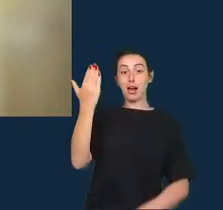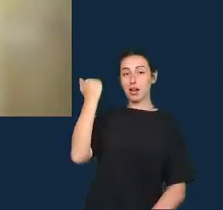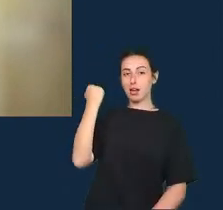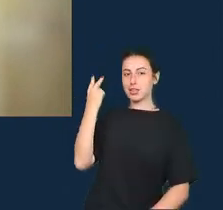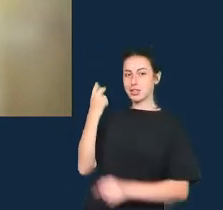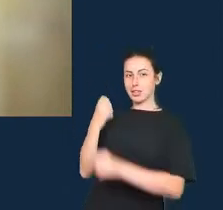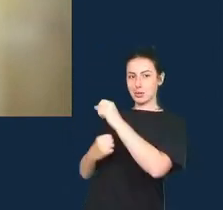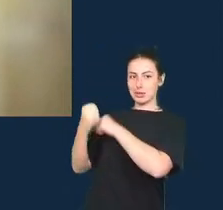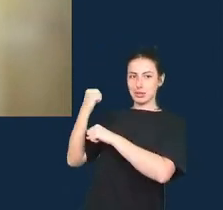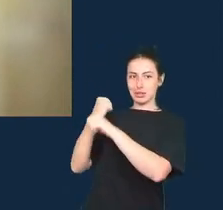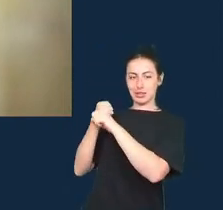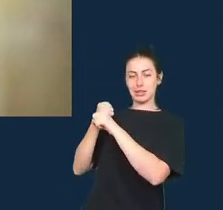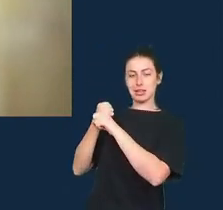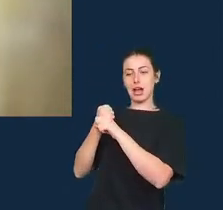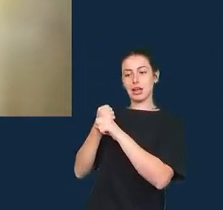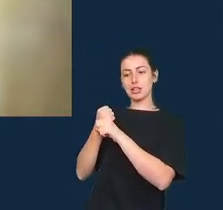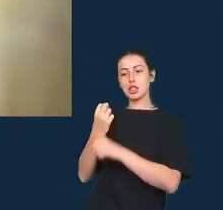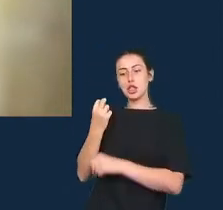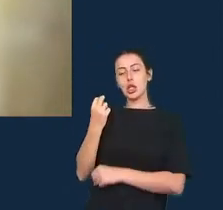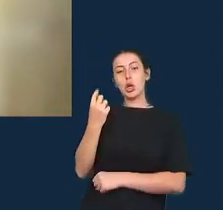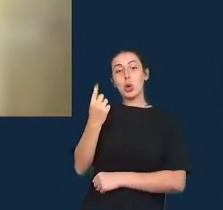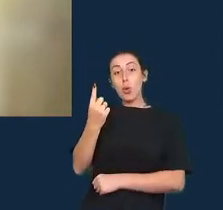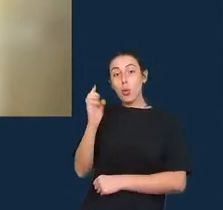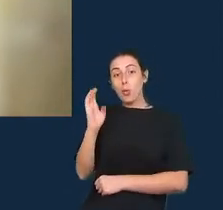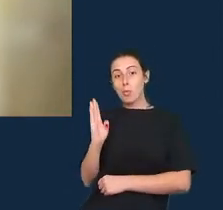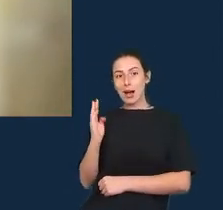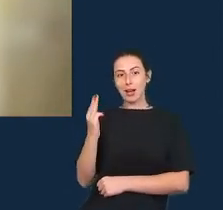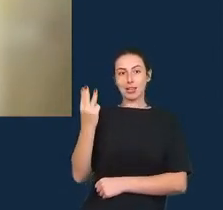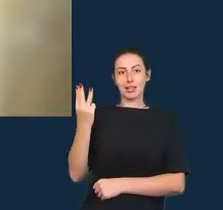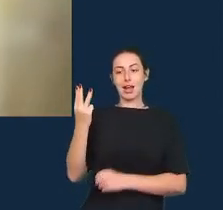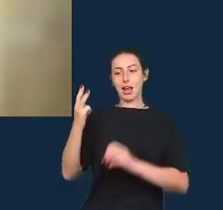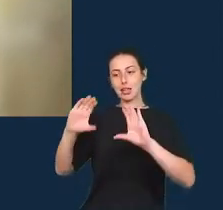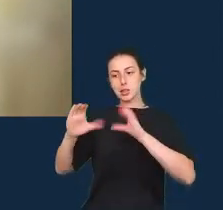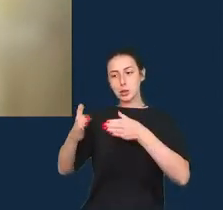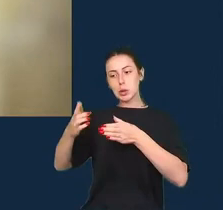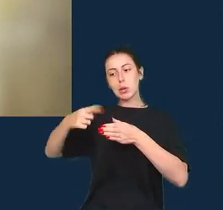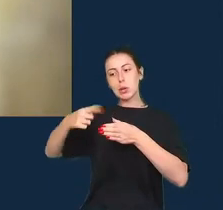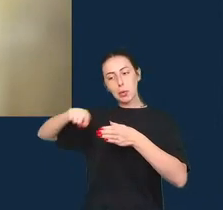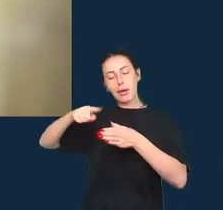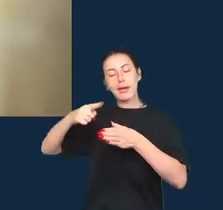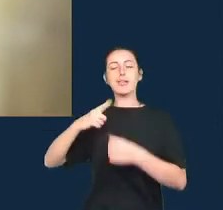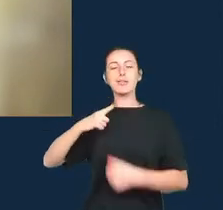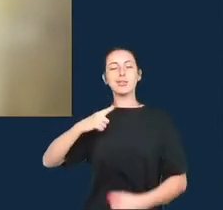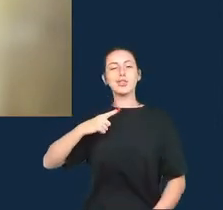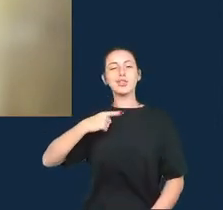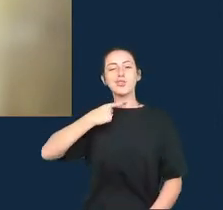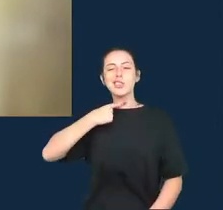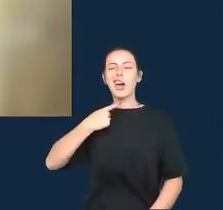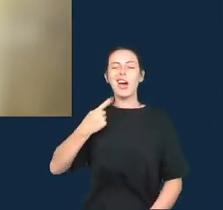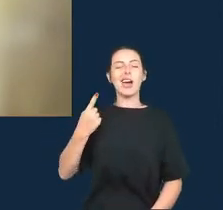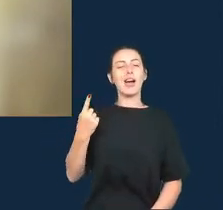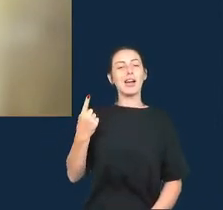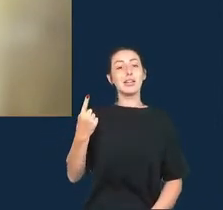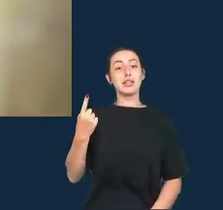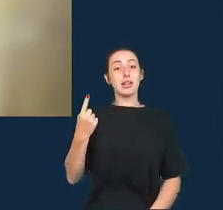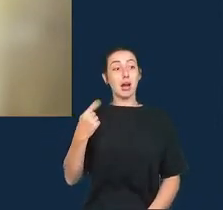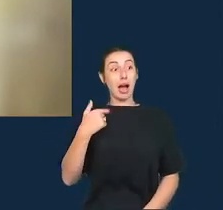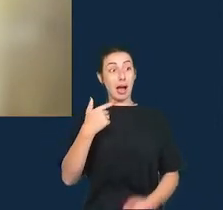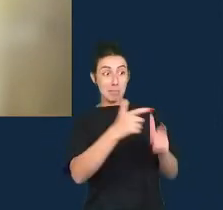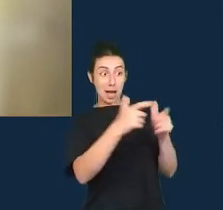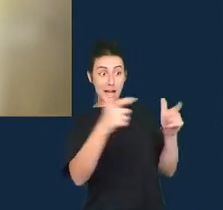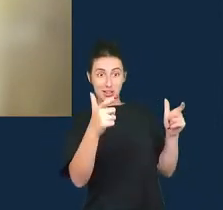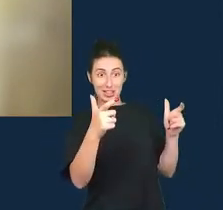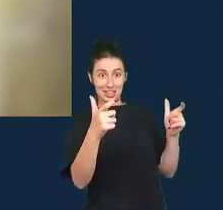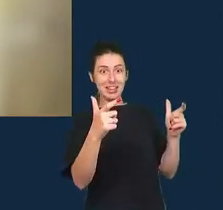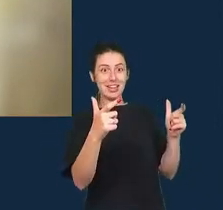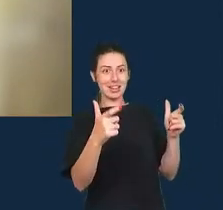conhecia mesmo não querendo ser especialistas nisso e a maioria dizia não é bem a minha praia isso aí